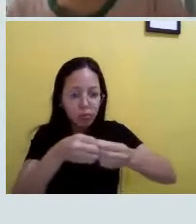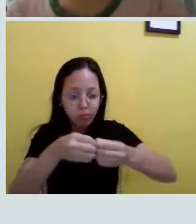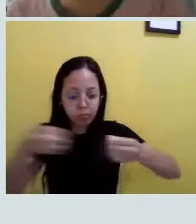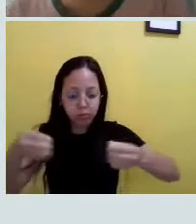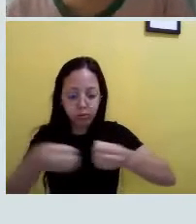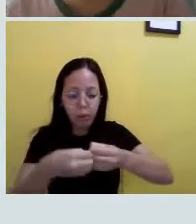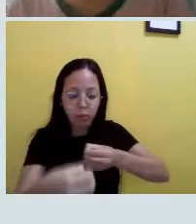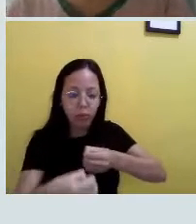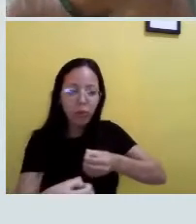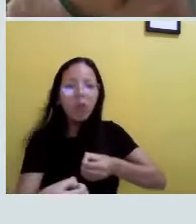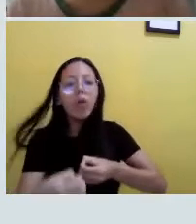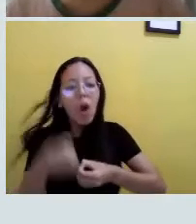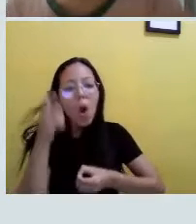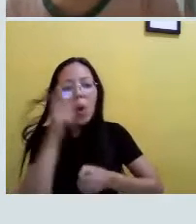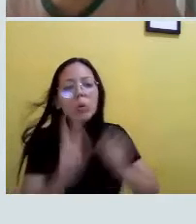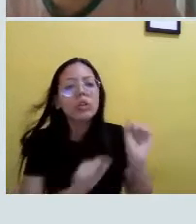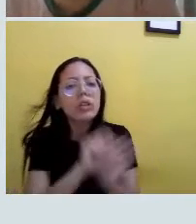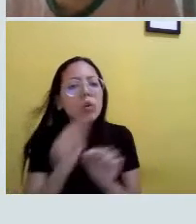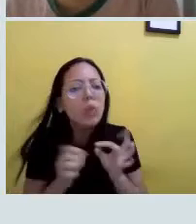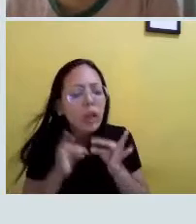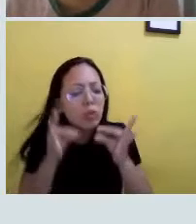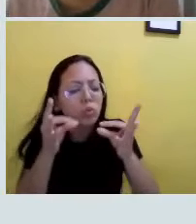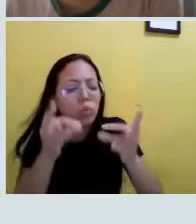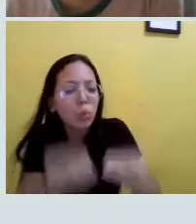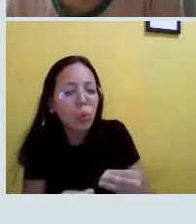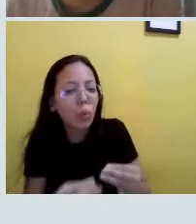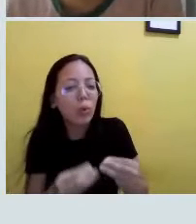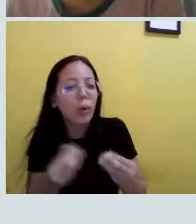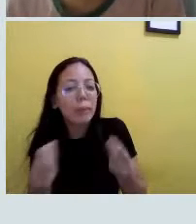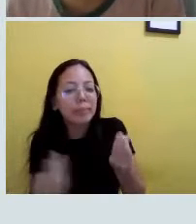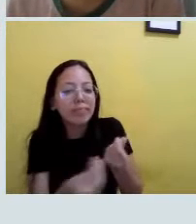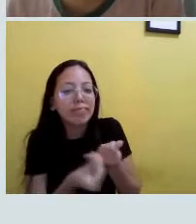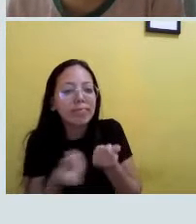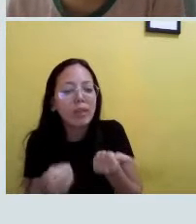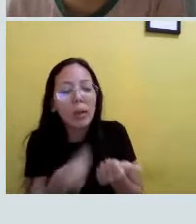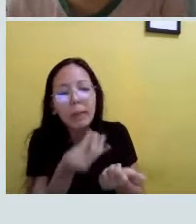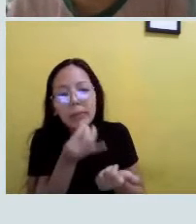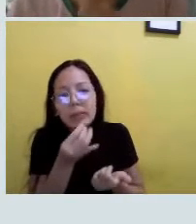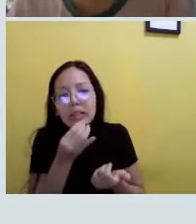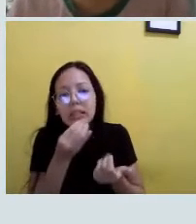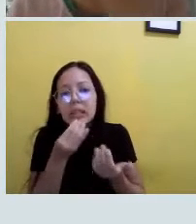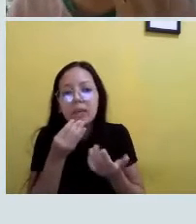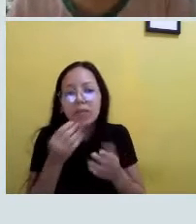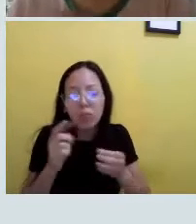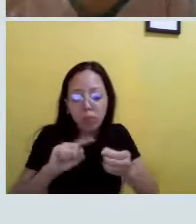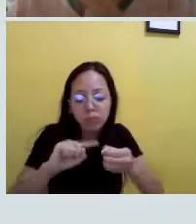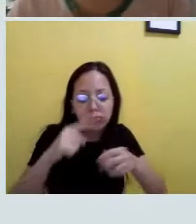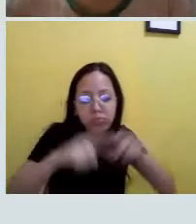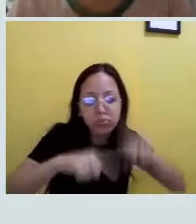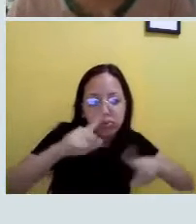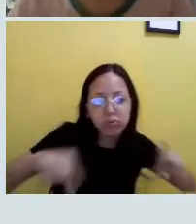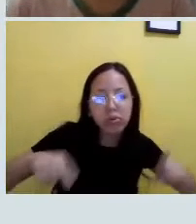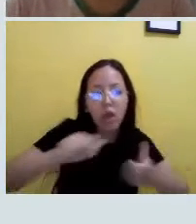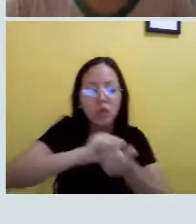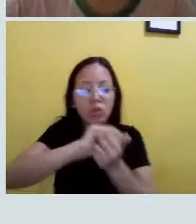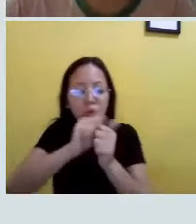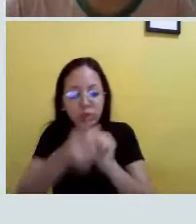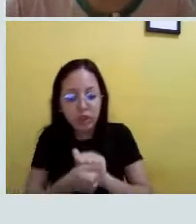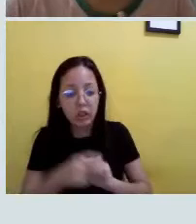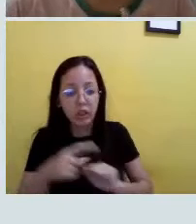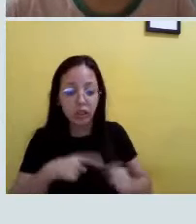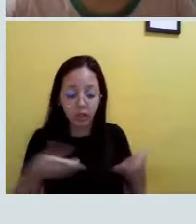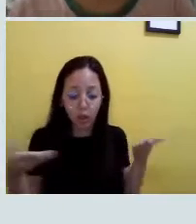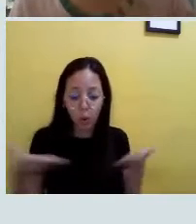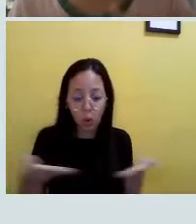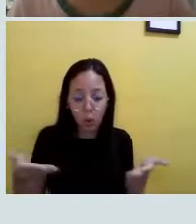consiga ter toda aquela complexidade de elementos, né? De substâncias que a gente tem hoje em dia.